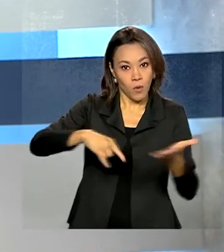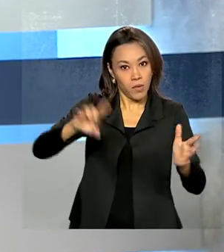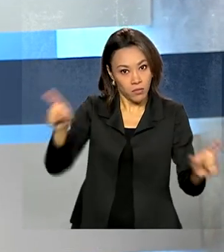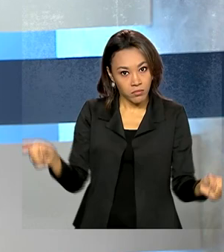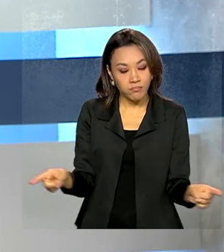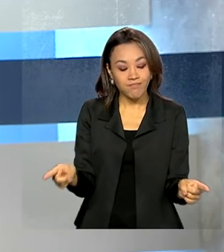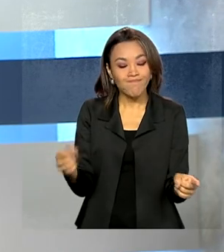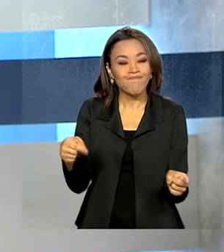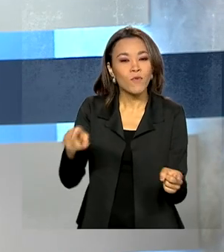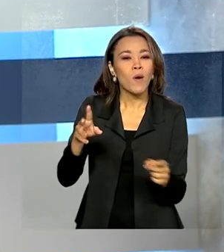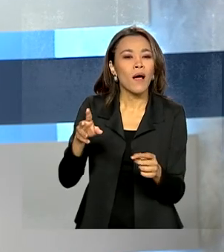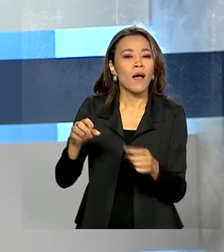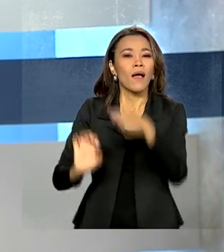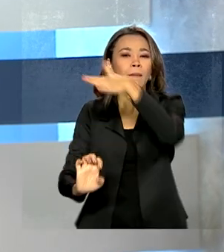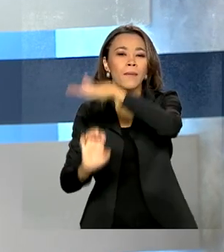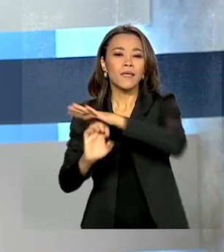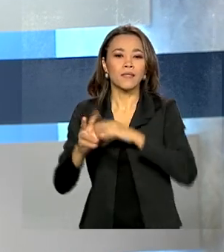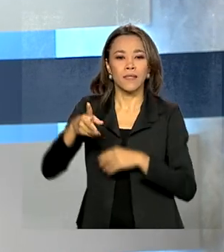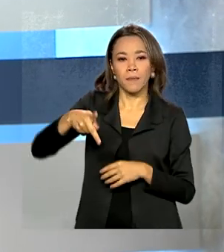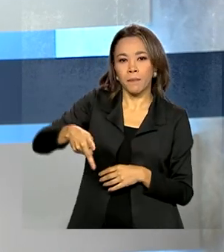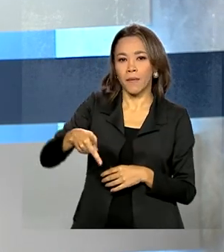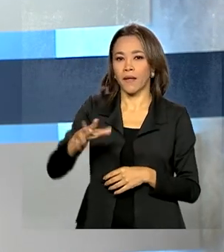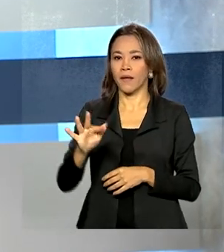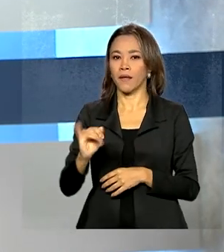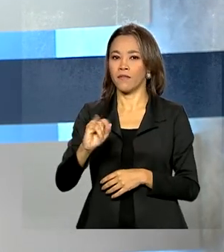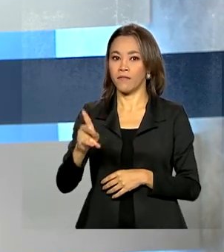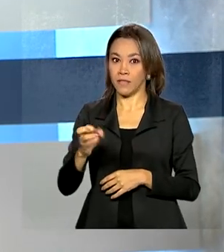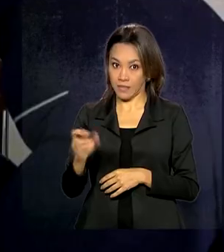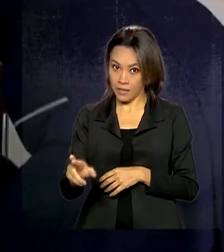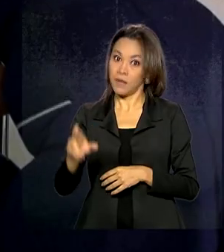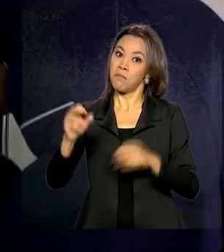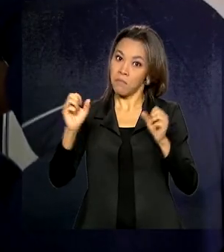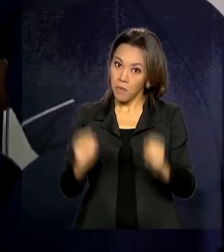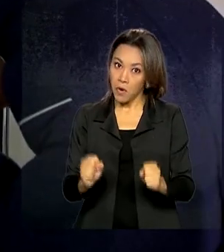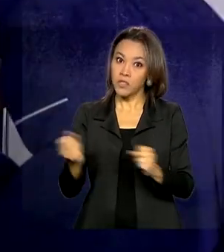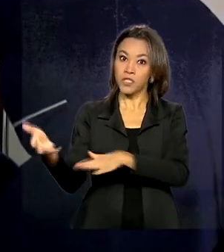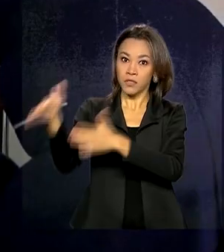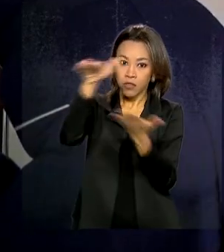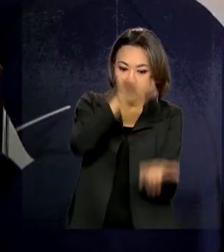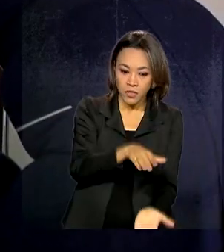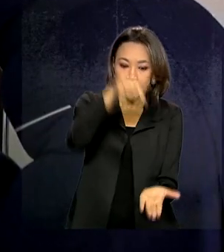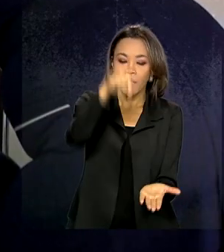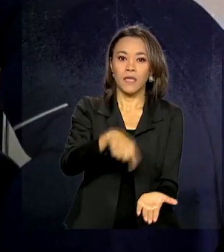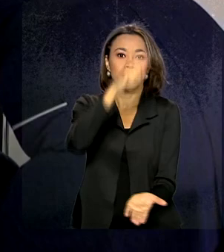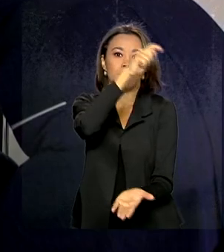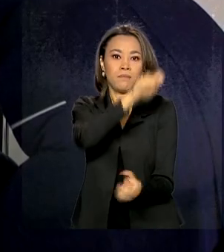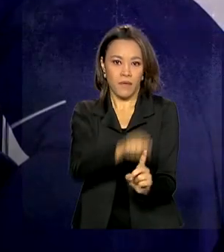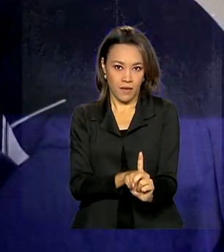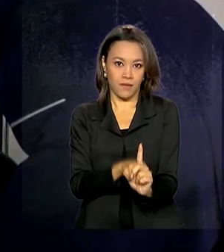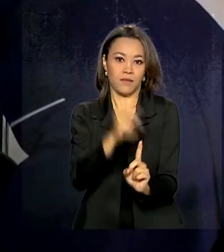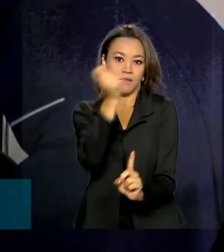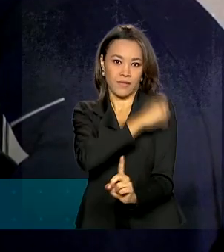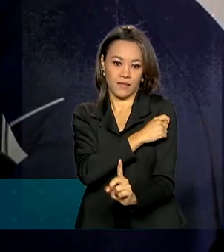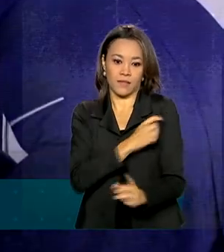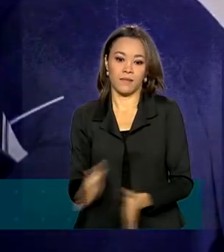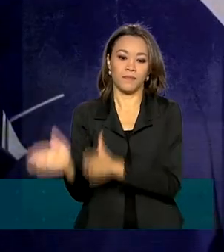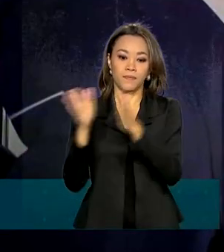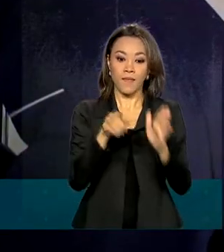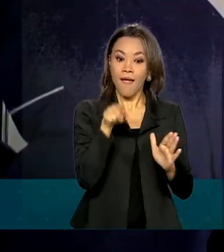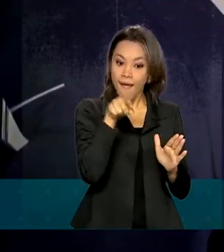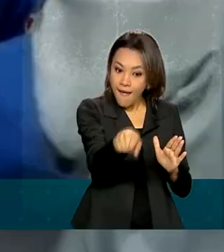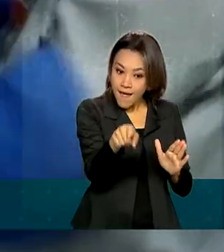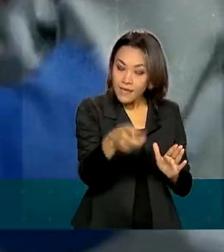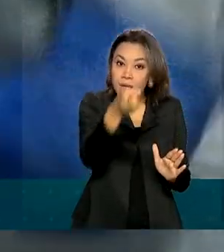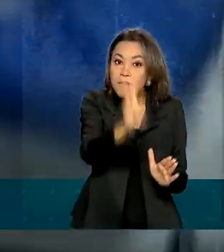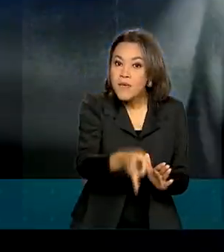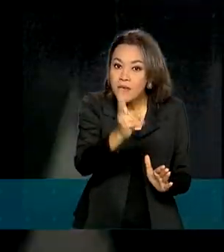doses. As primeiras podem chegar ainda este mês. Essa é a mesma imunização que já está sendo